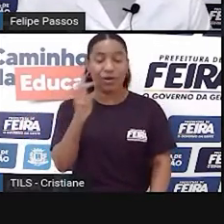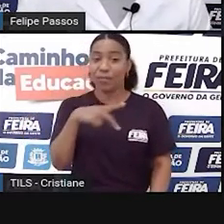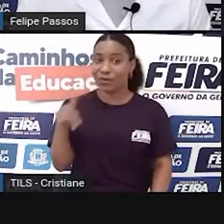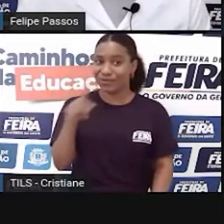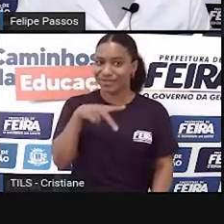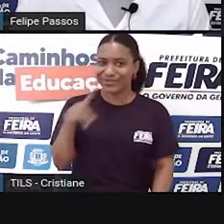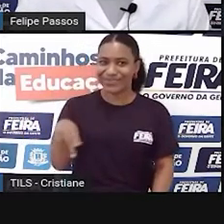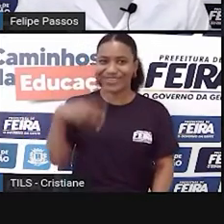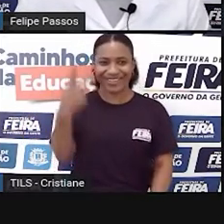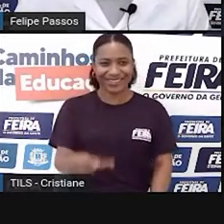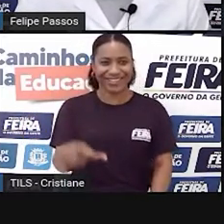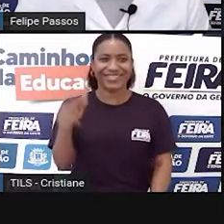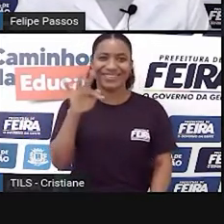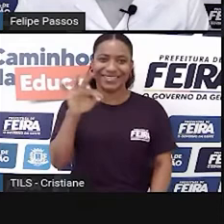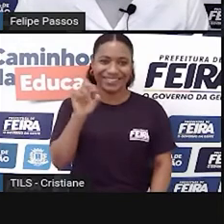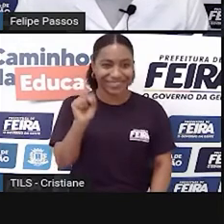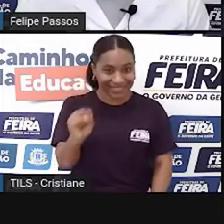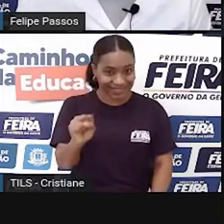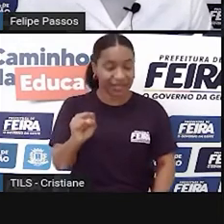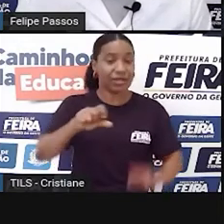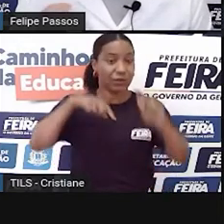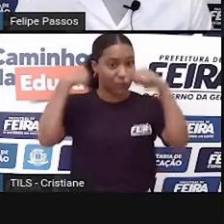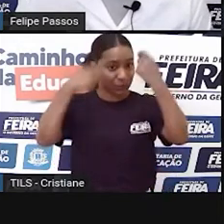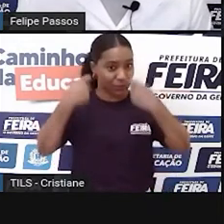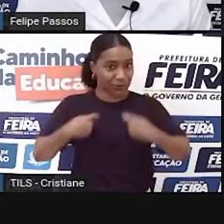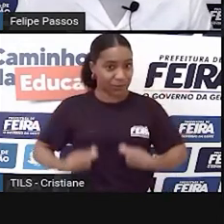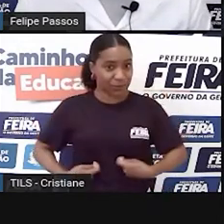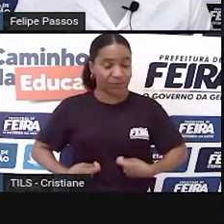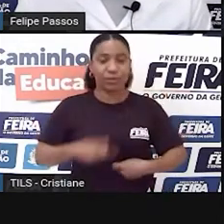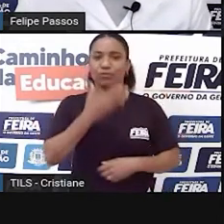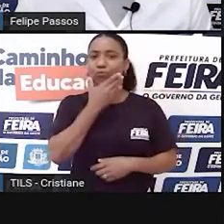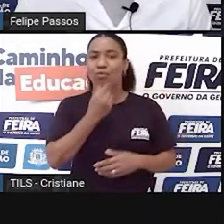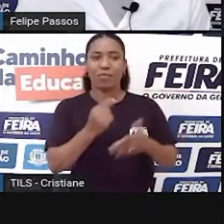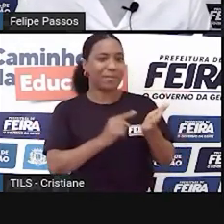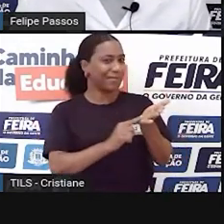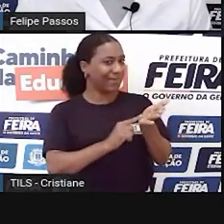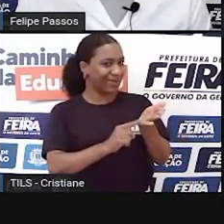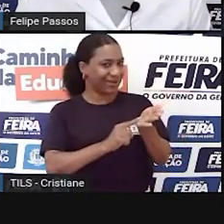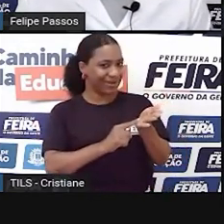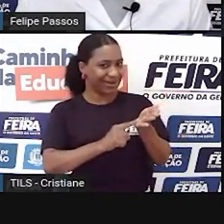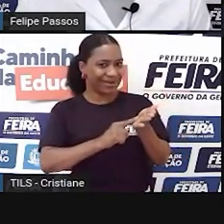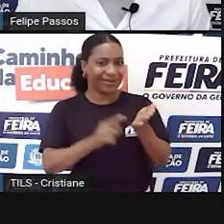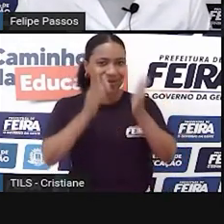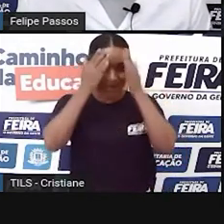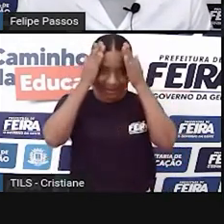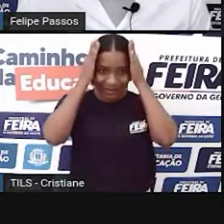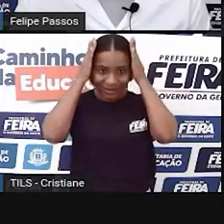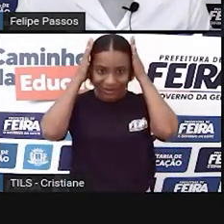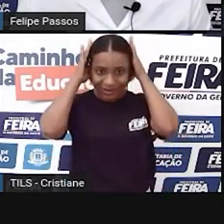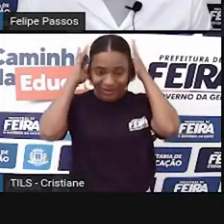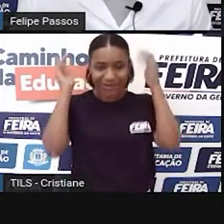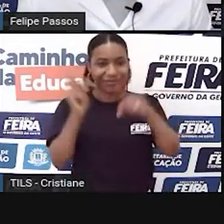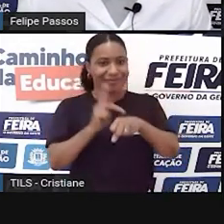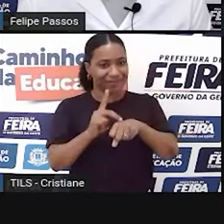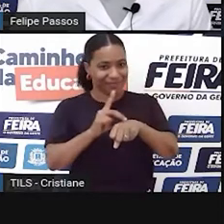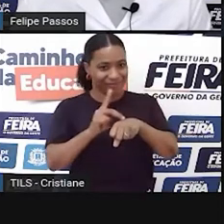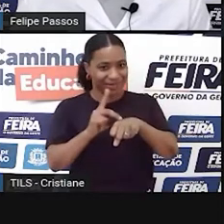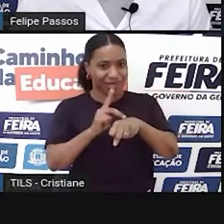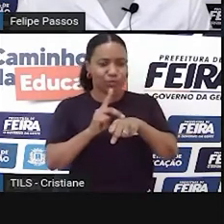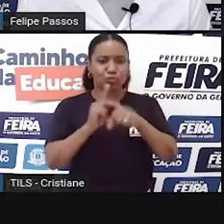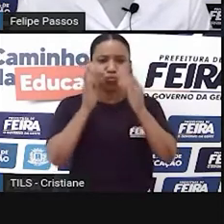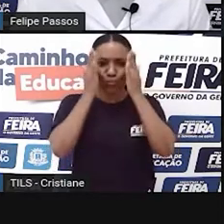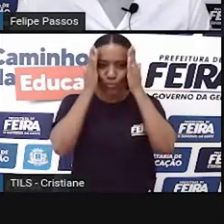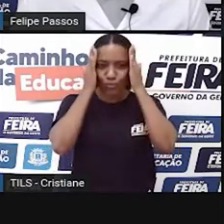agora a minha audiodescrição, certo? Eu sou um homem branco, de cabelos pretos, meu cabelo está cortado curto,